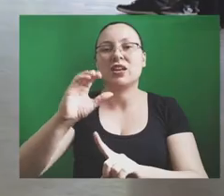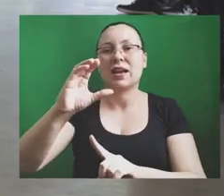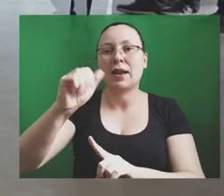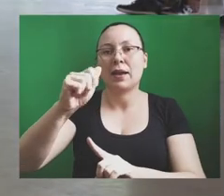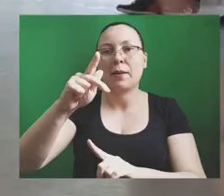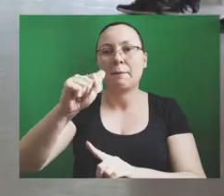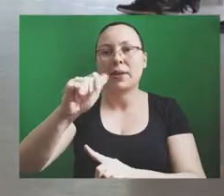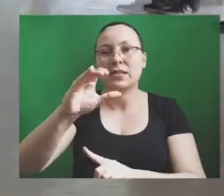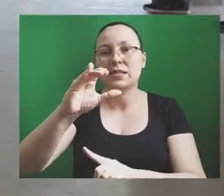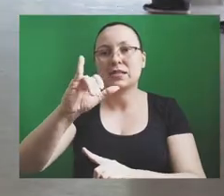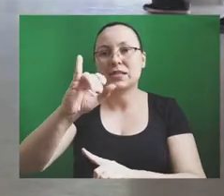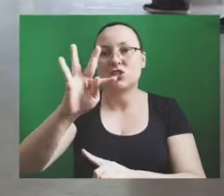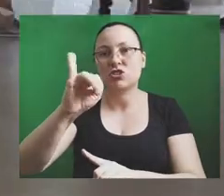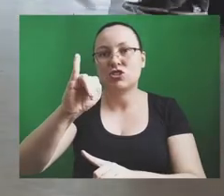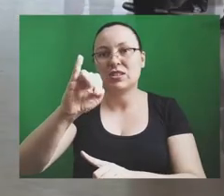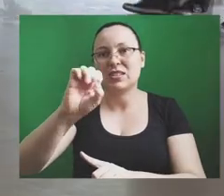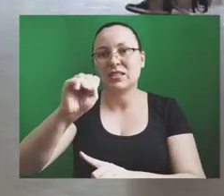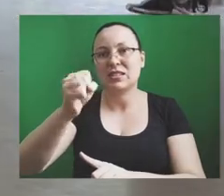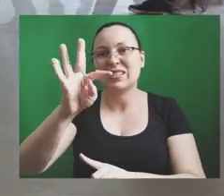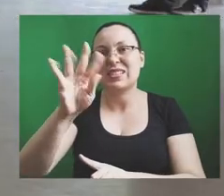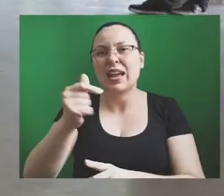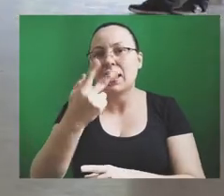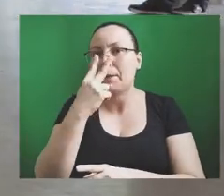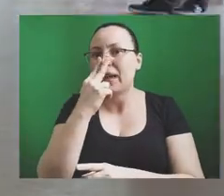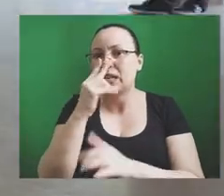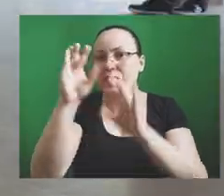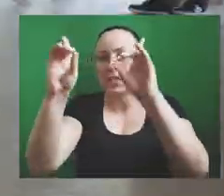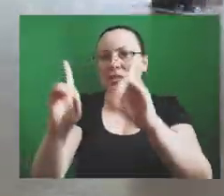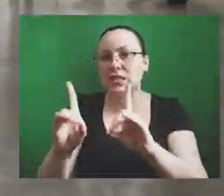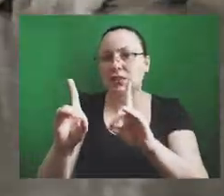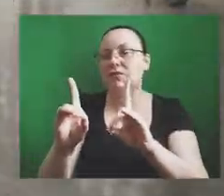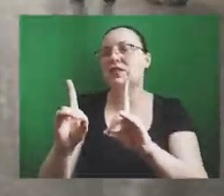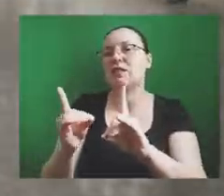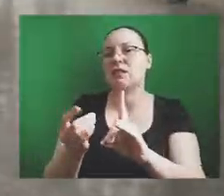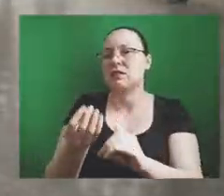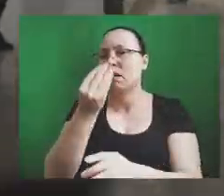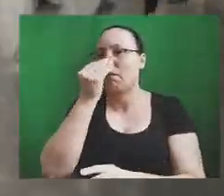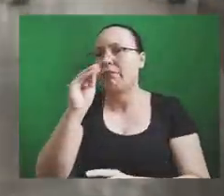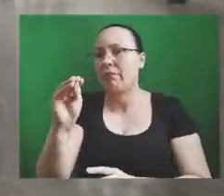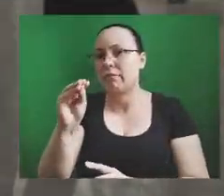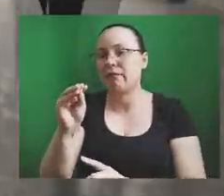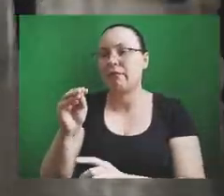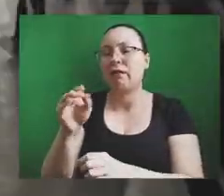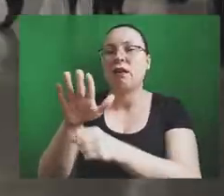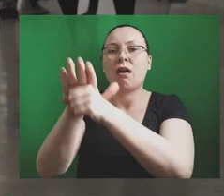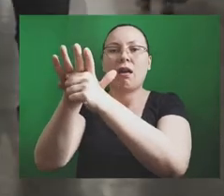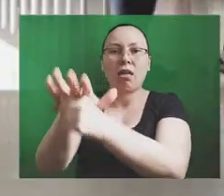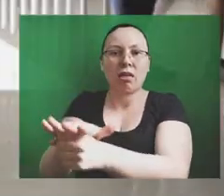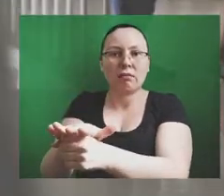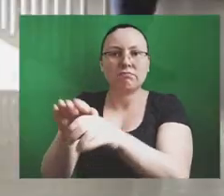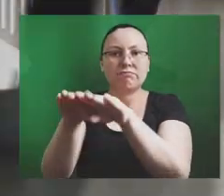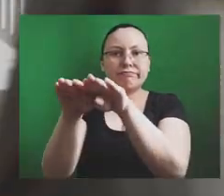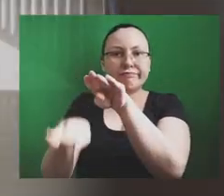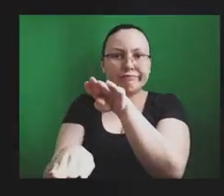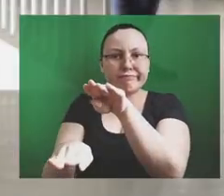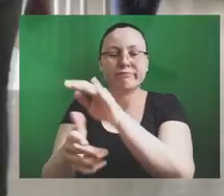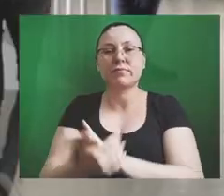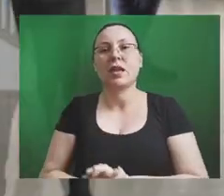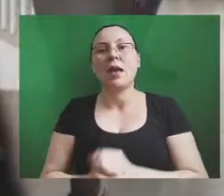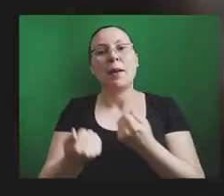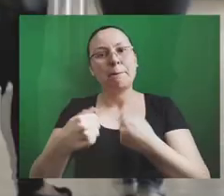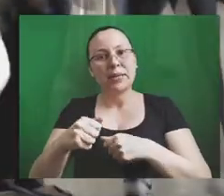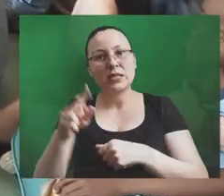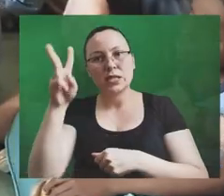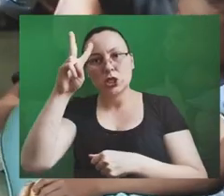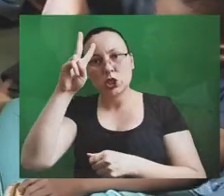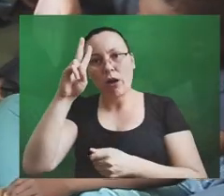tratadas como incapazes, ineficientes e inferiores. Precisamos romper com essa construção histórica. Ao considerar